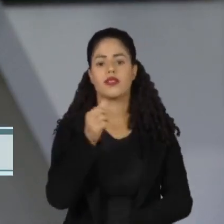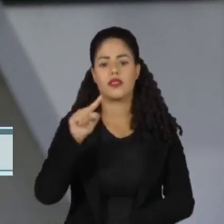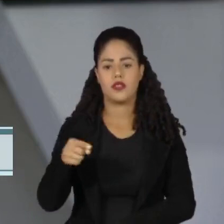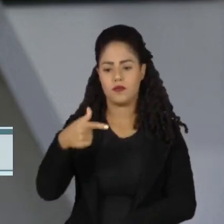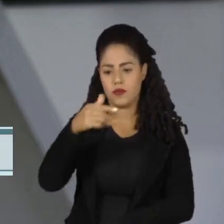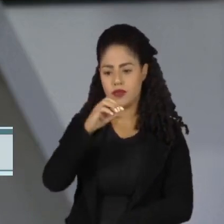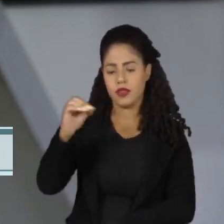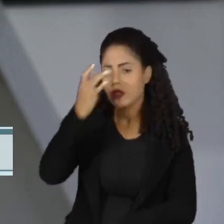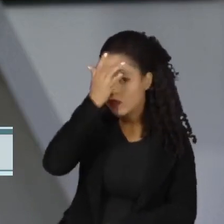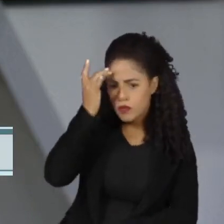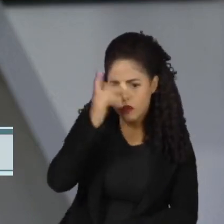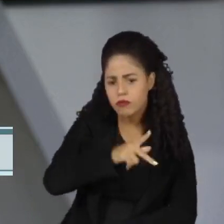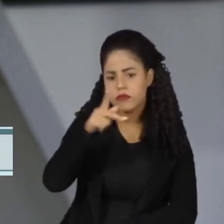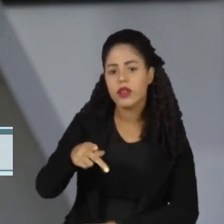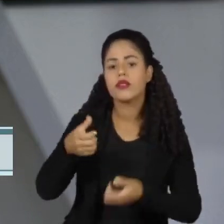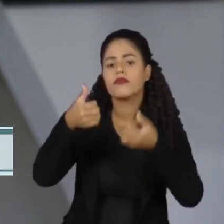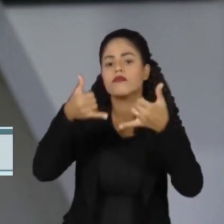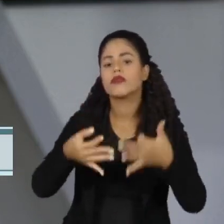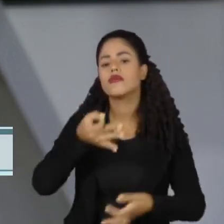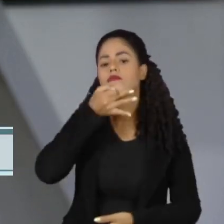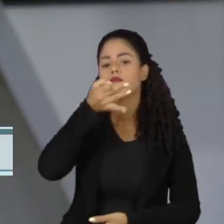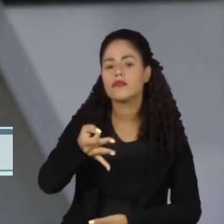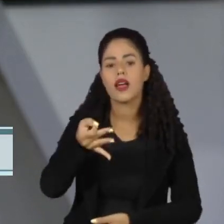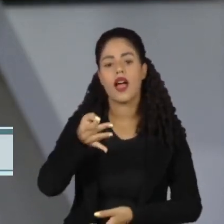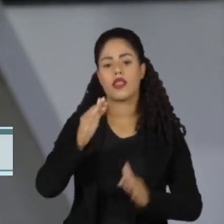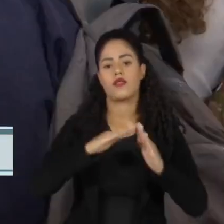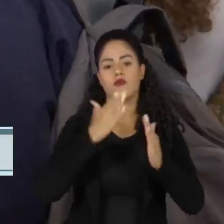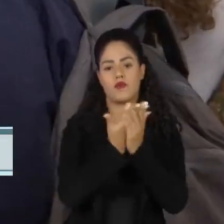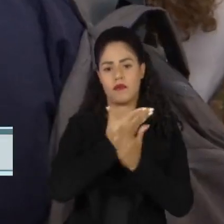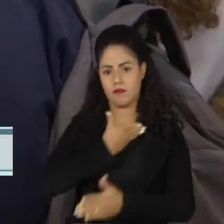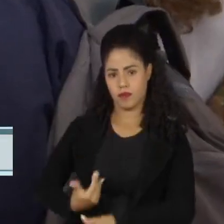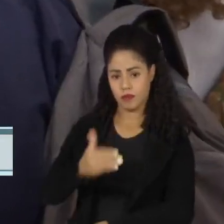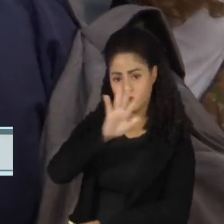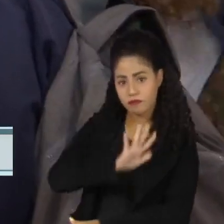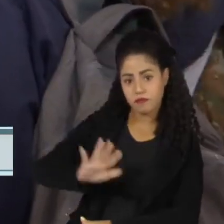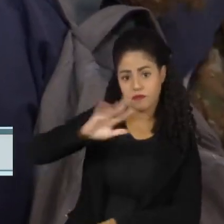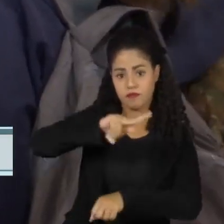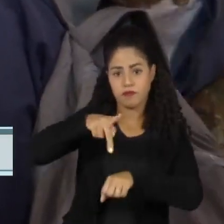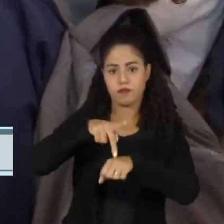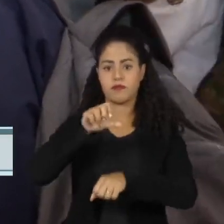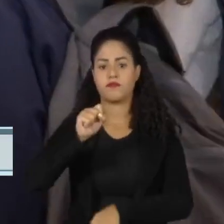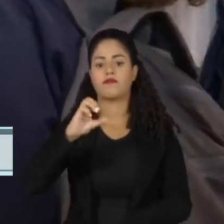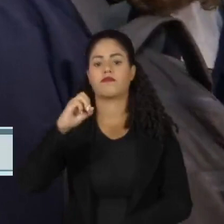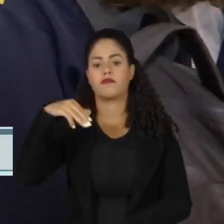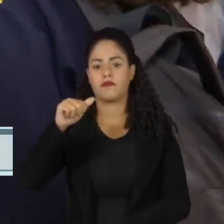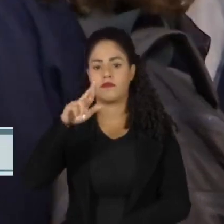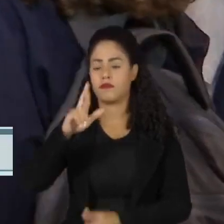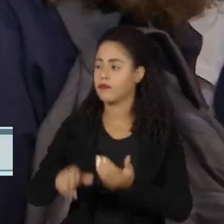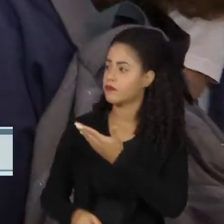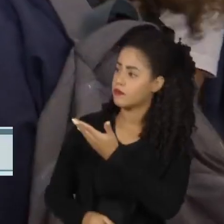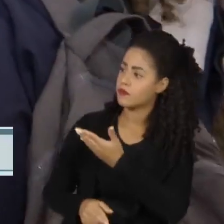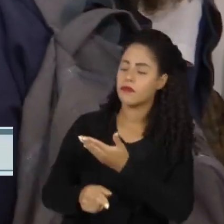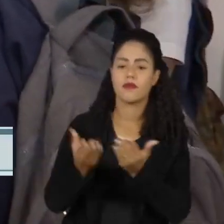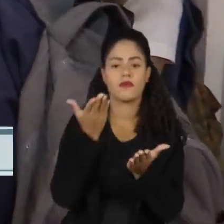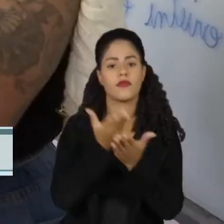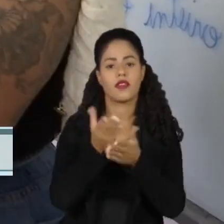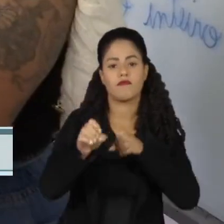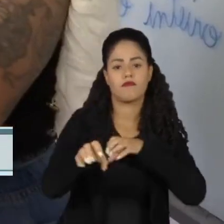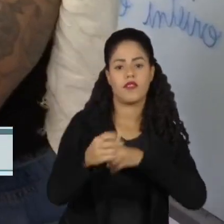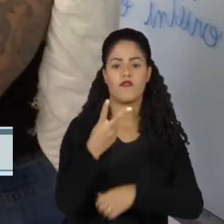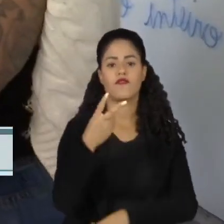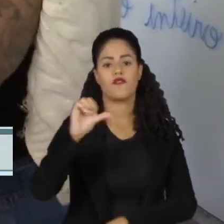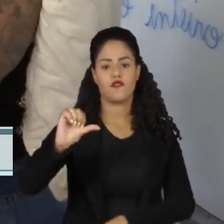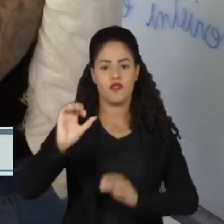docentes de escolas públicas em todo o país. Osmar começou a dar aulas há 29 anos.